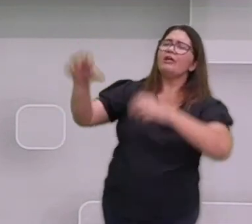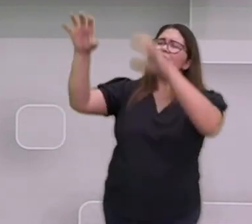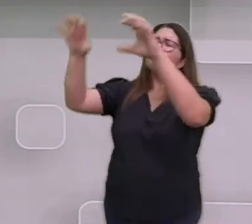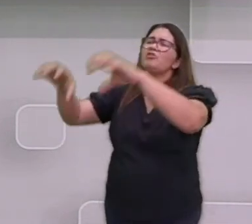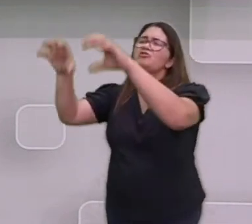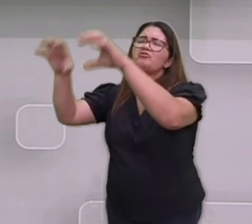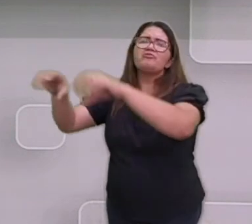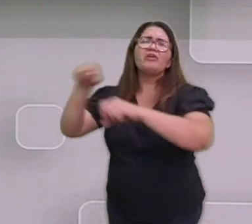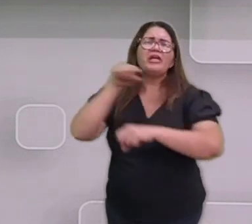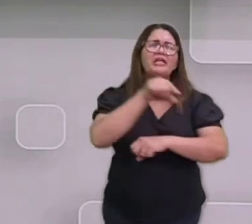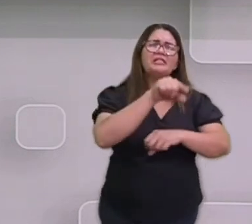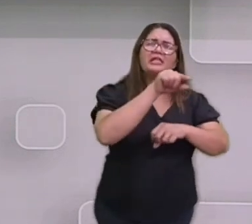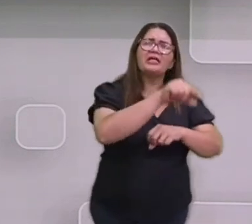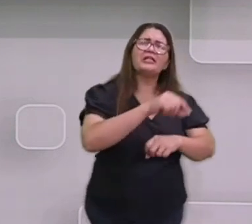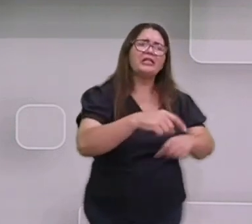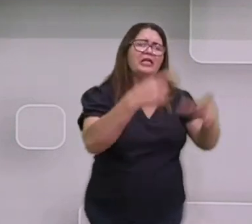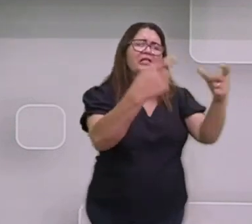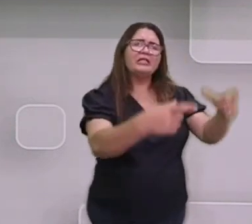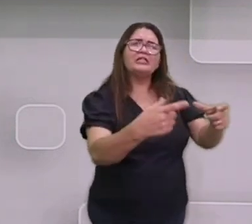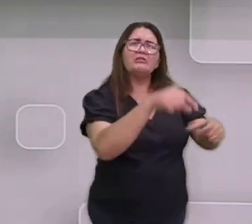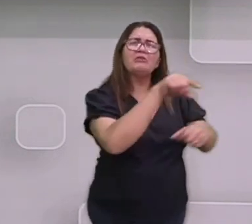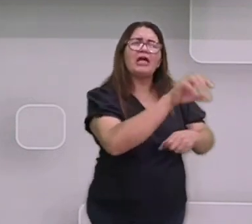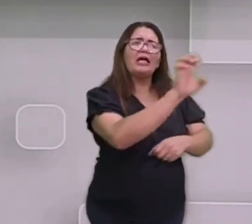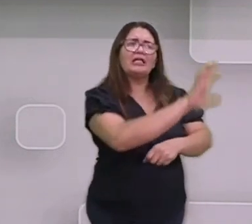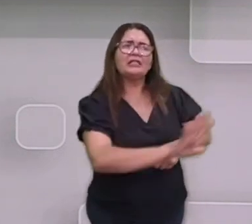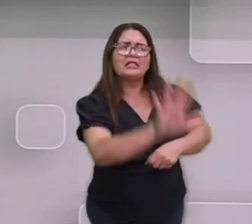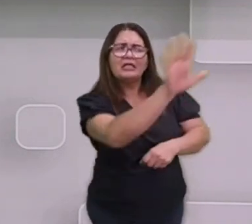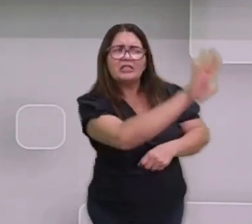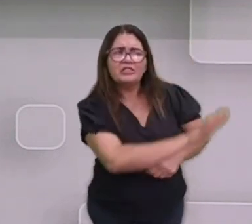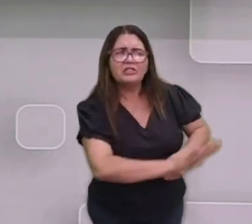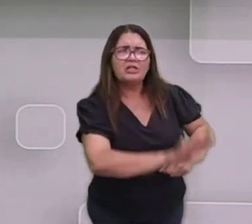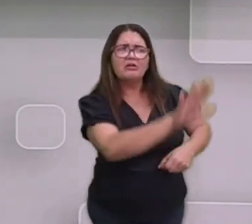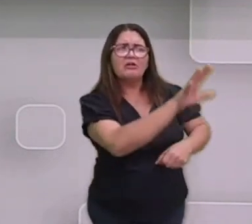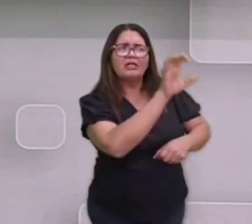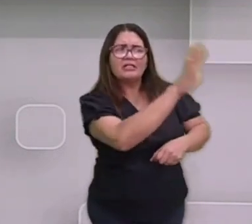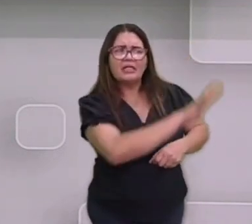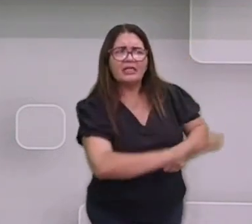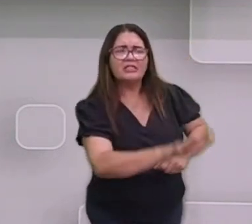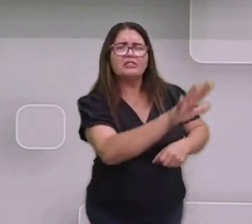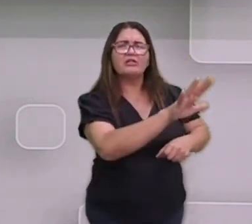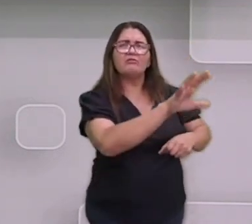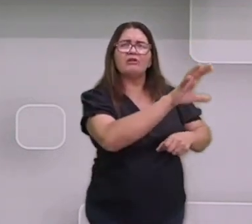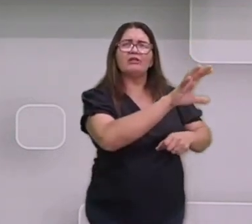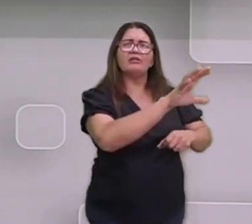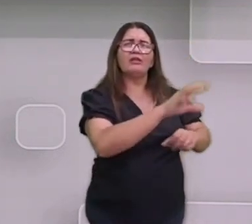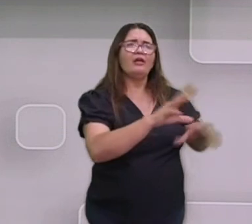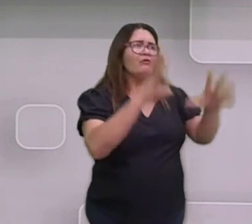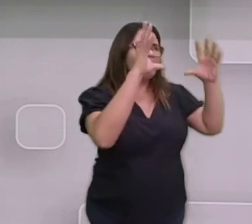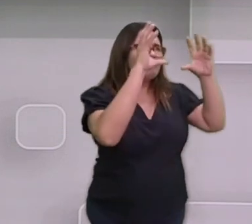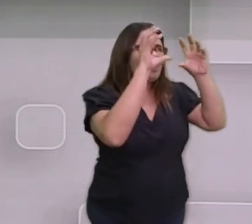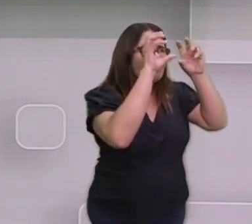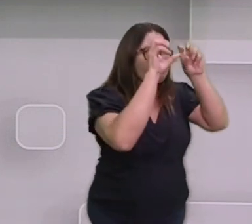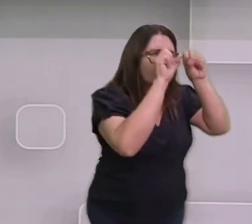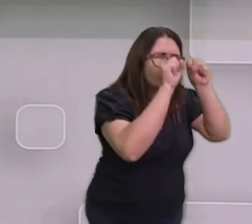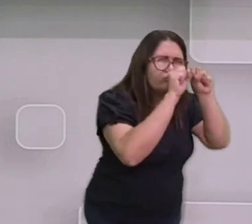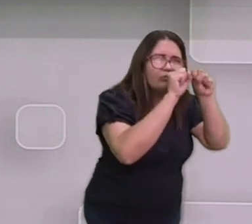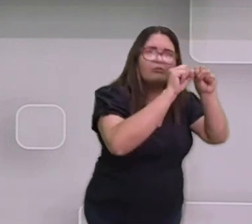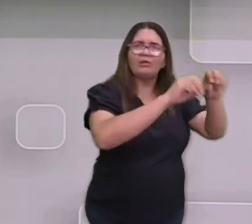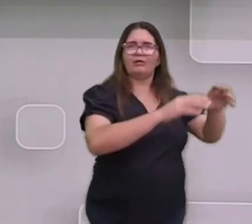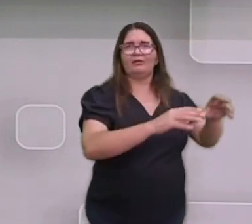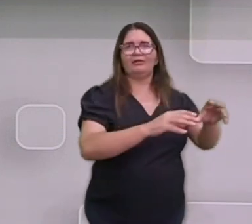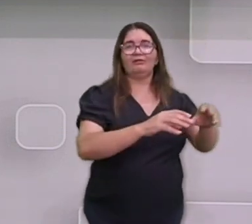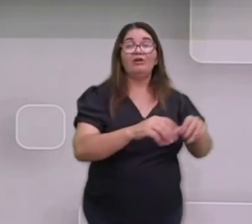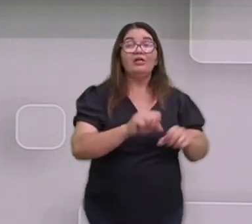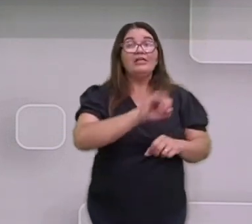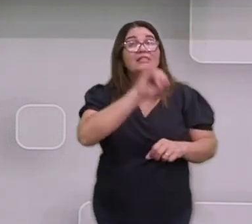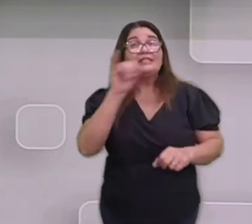ficar nublado, se tem alguma mudança de temperatura para aquela região. Porque ali, eles estão